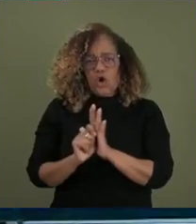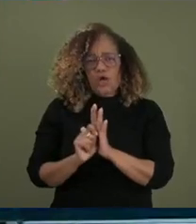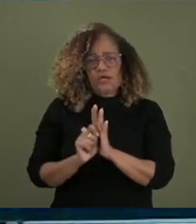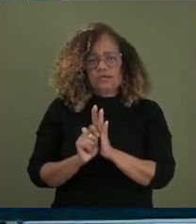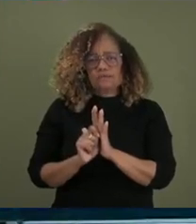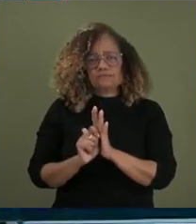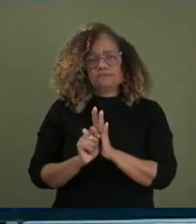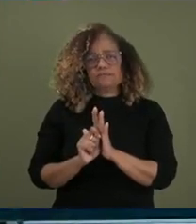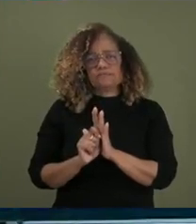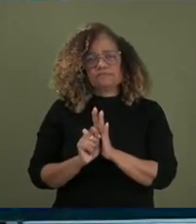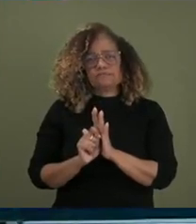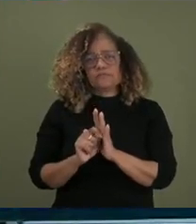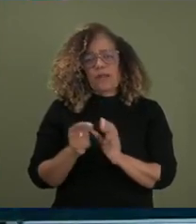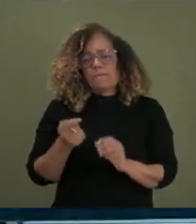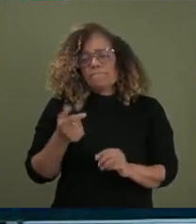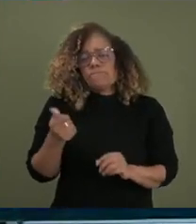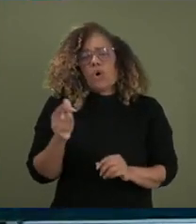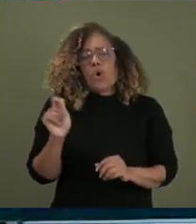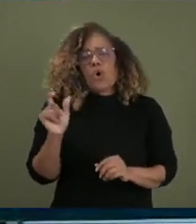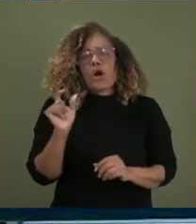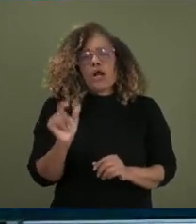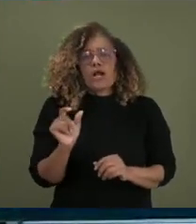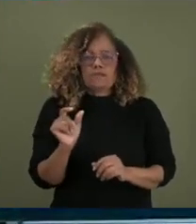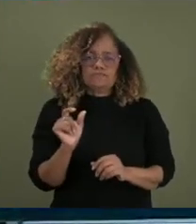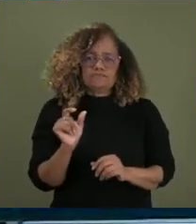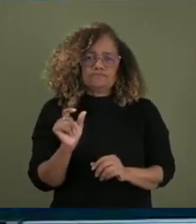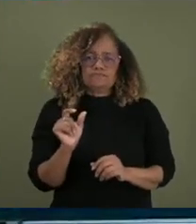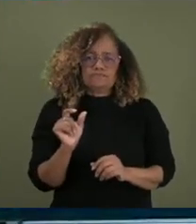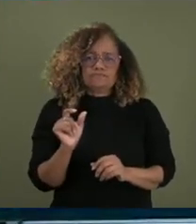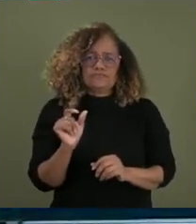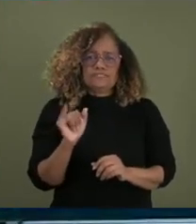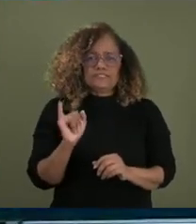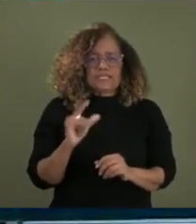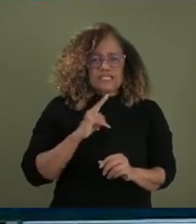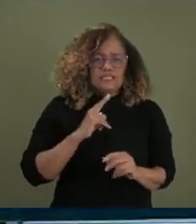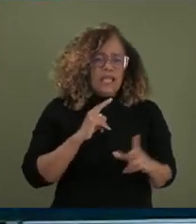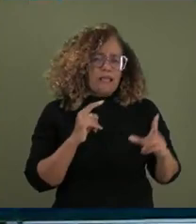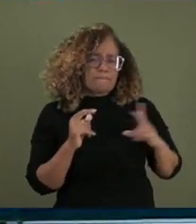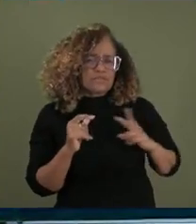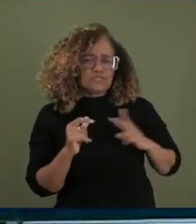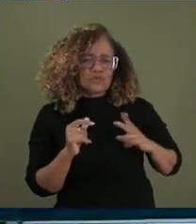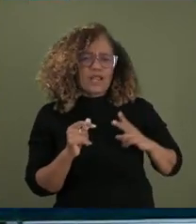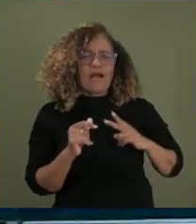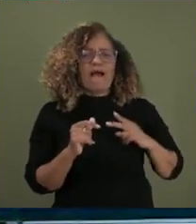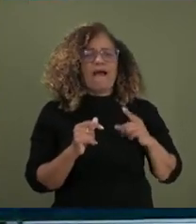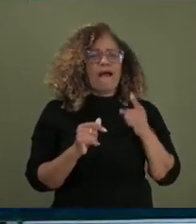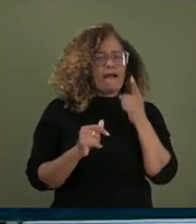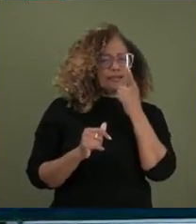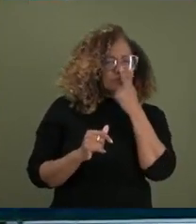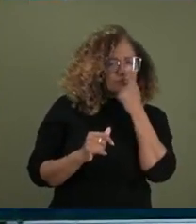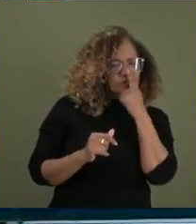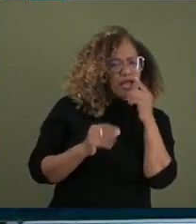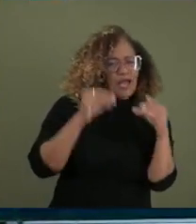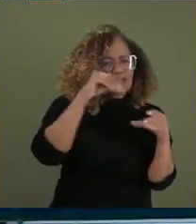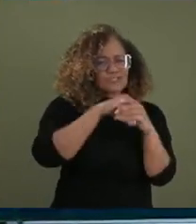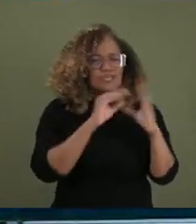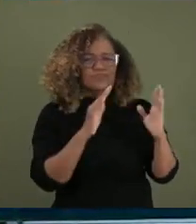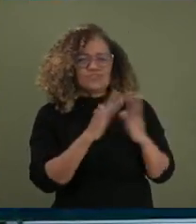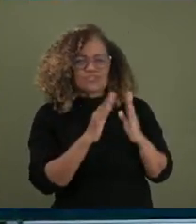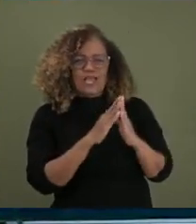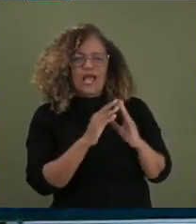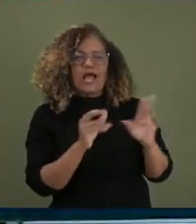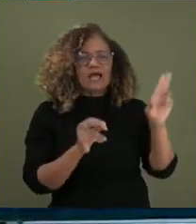As pequenas quantidades, ainda que aquilo esteja na intimidade, na privacidade de alguém que detém aquilo na sua própria residência,